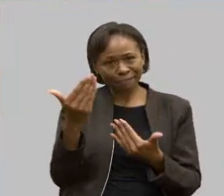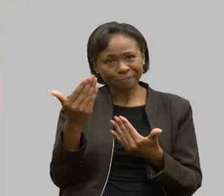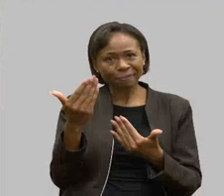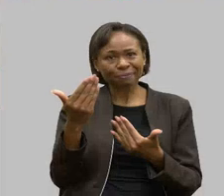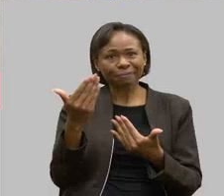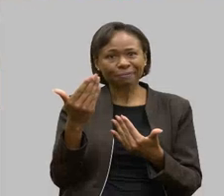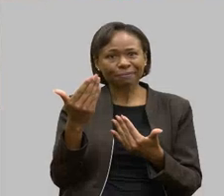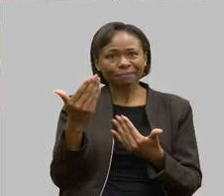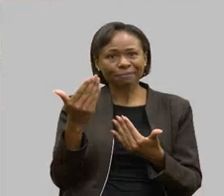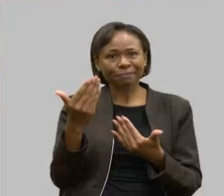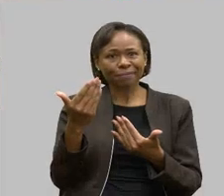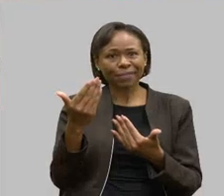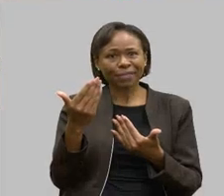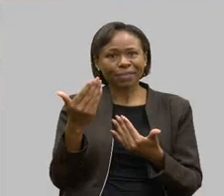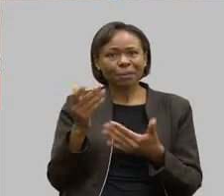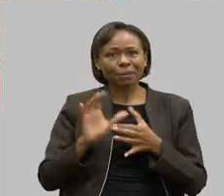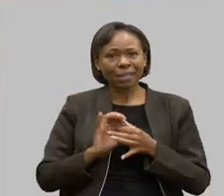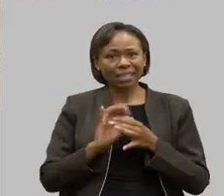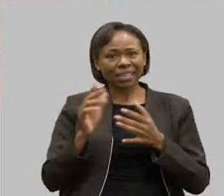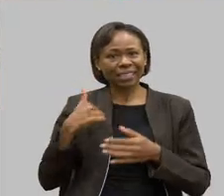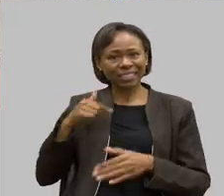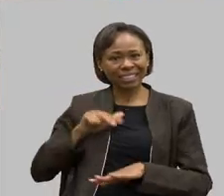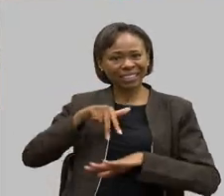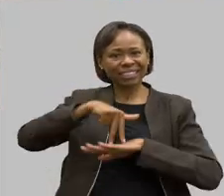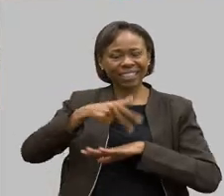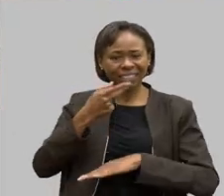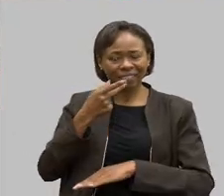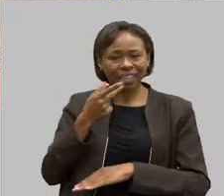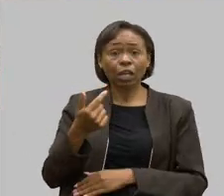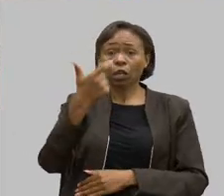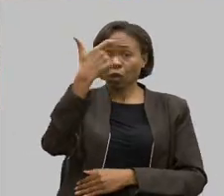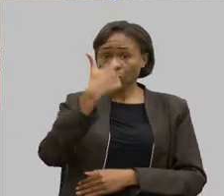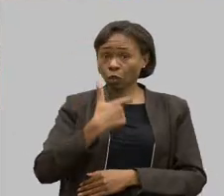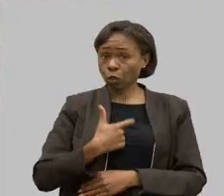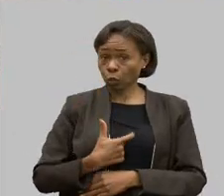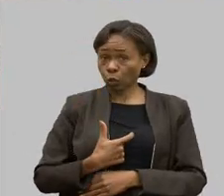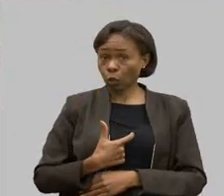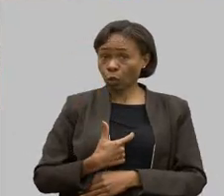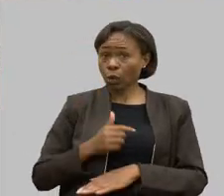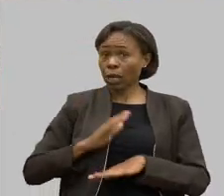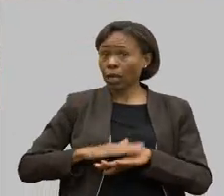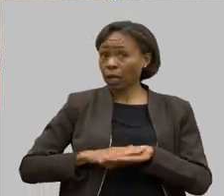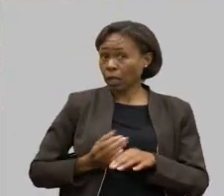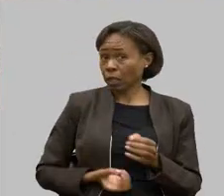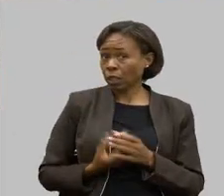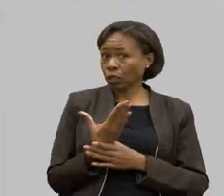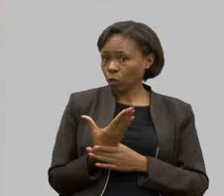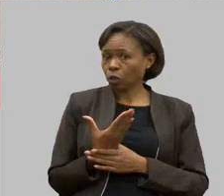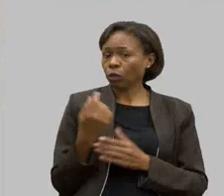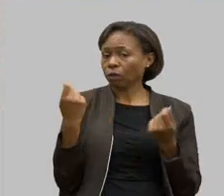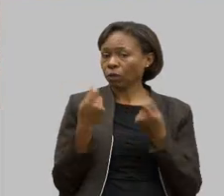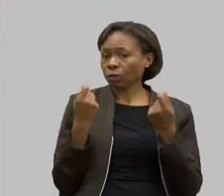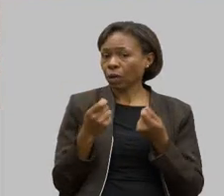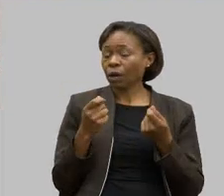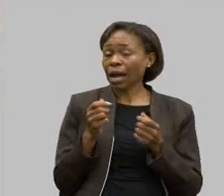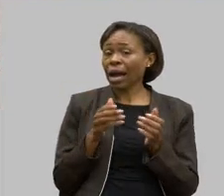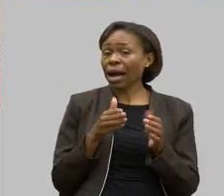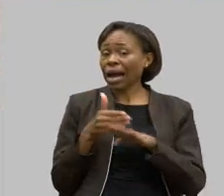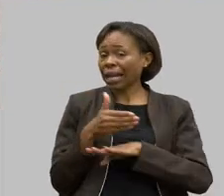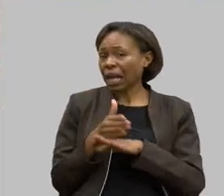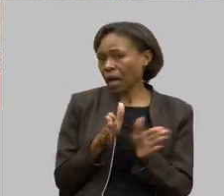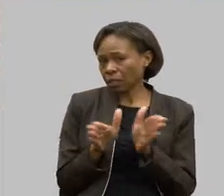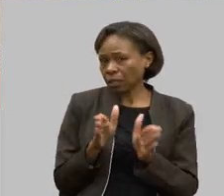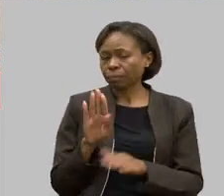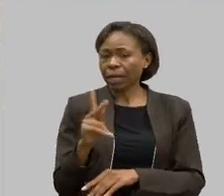deputados pelo espaço para essa fala. Eu sou idealizadora do Festival Acesso à BH. Eu sou uma mulher branca, de pele